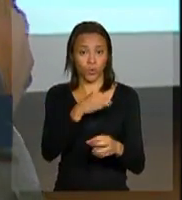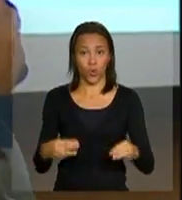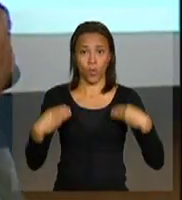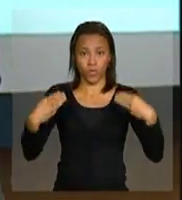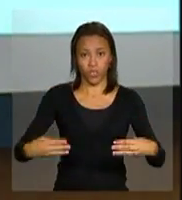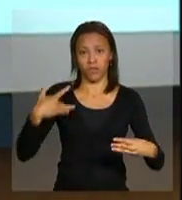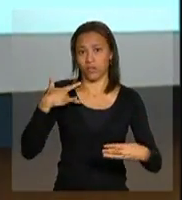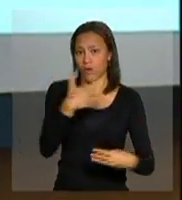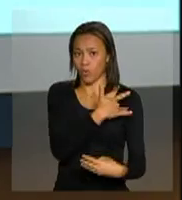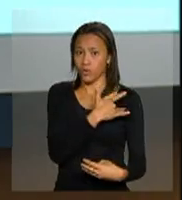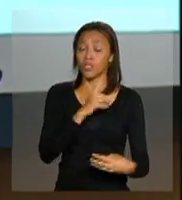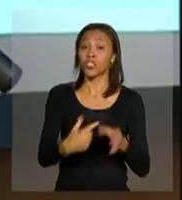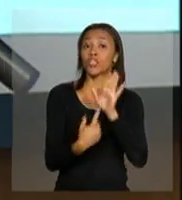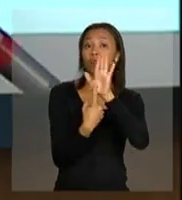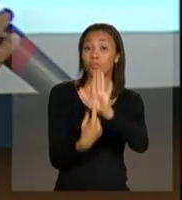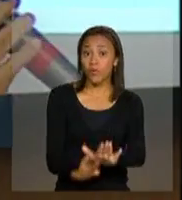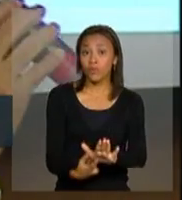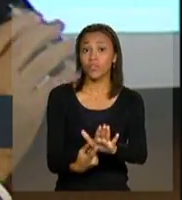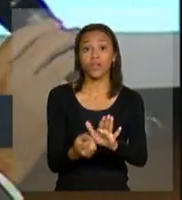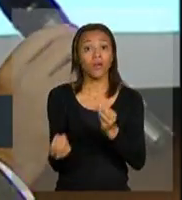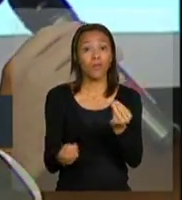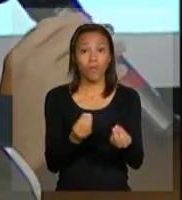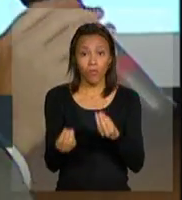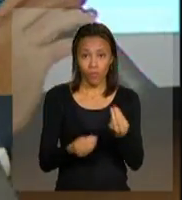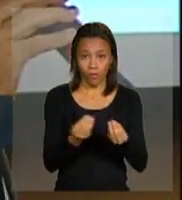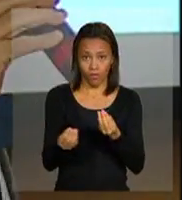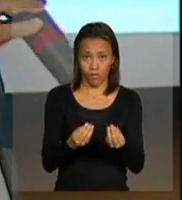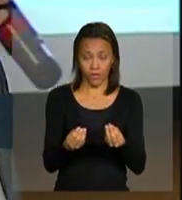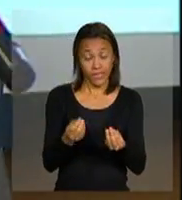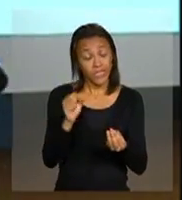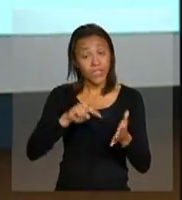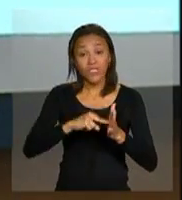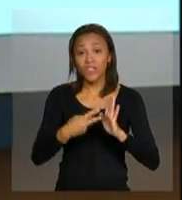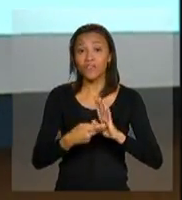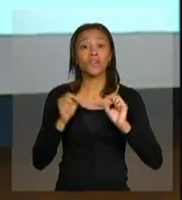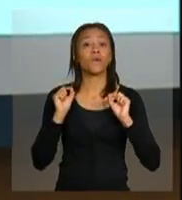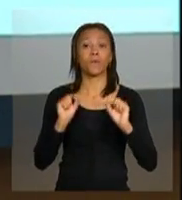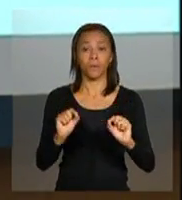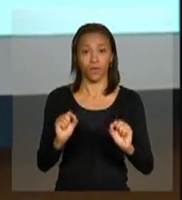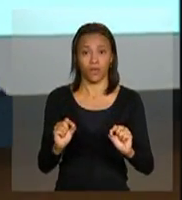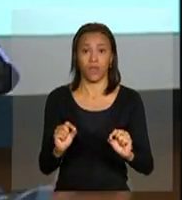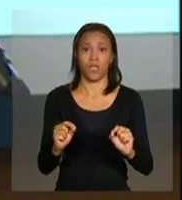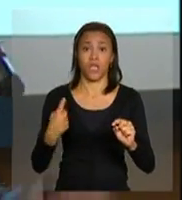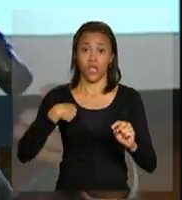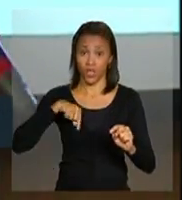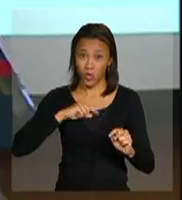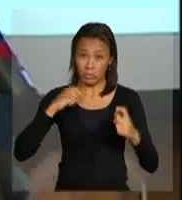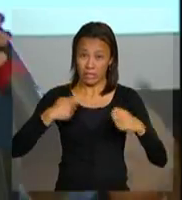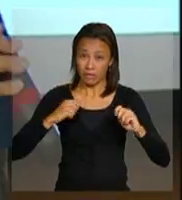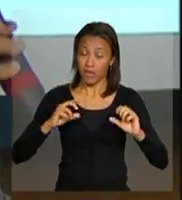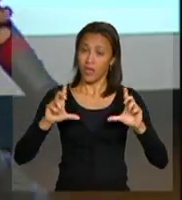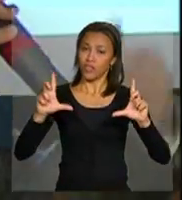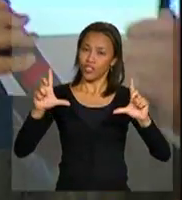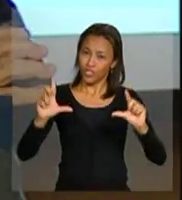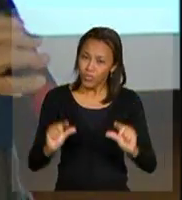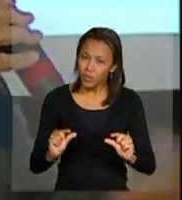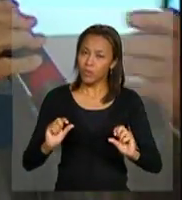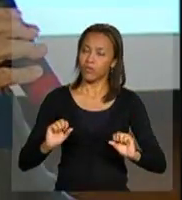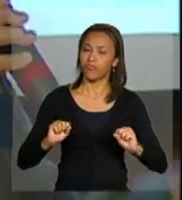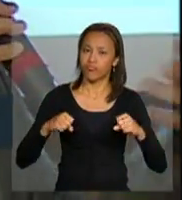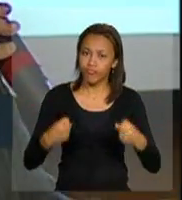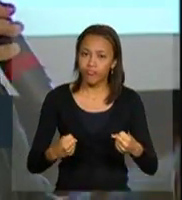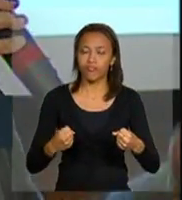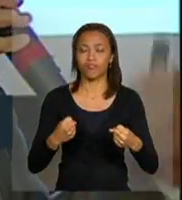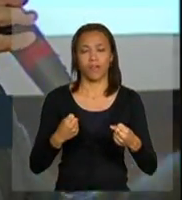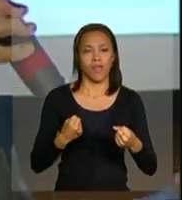estabelece um novo parâmetro para a epidemia. Isso, todavia, não significa que tenhamos que reduzir os esforços no sentido de diagnosticar,